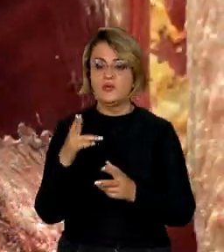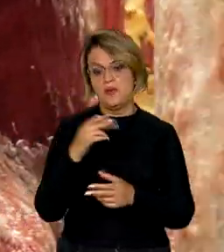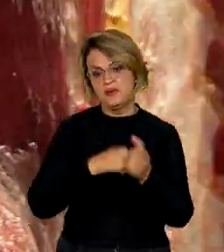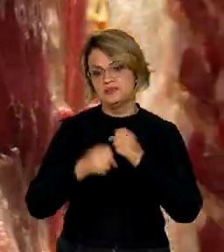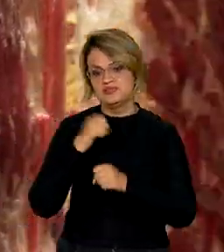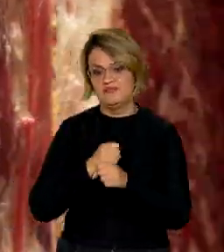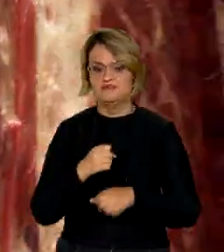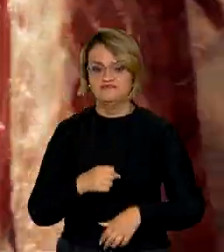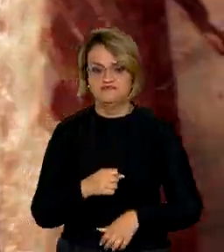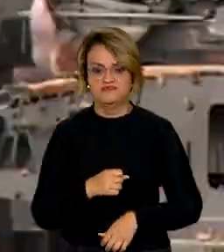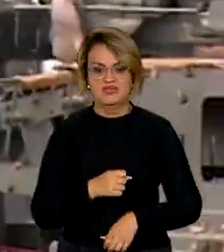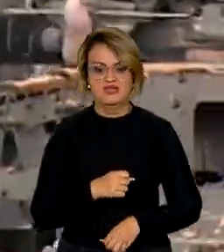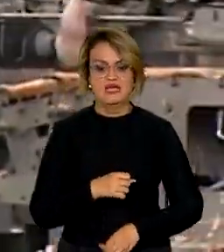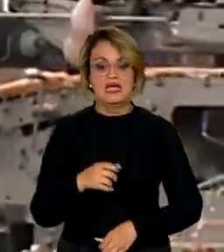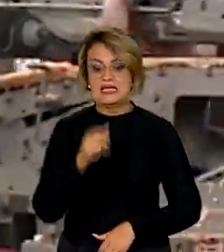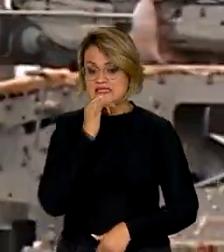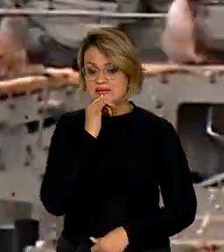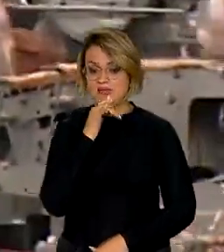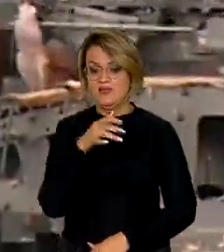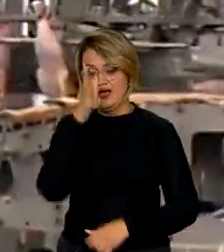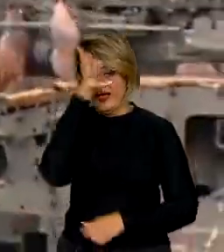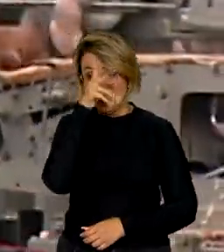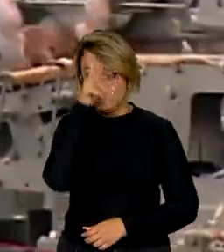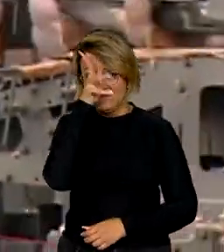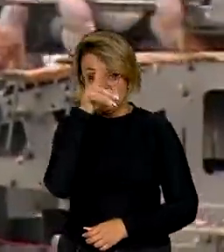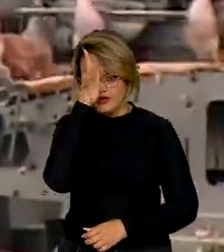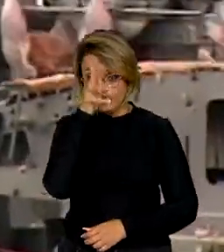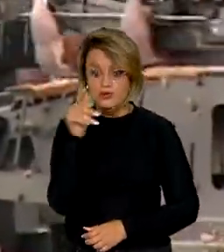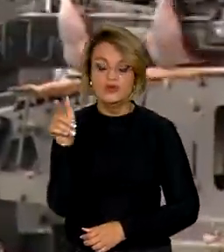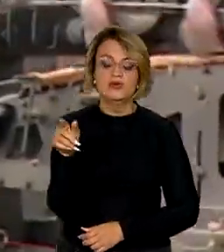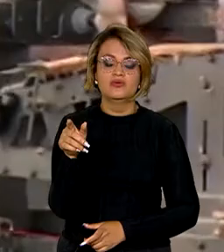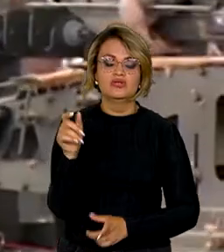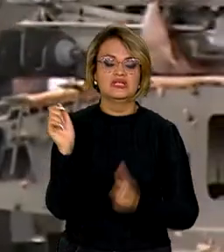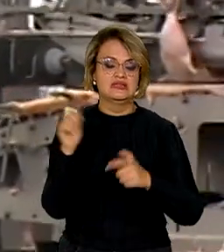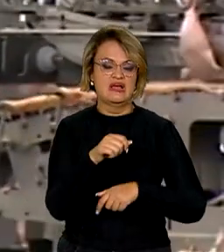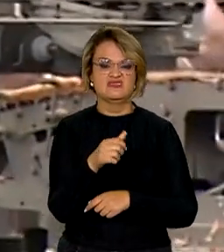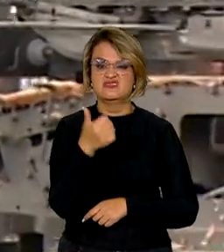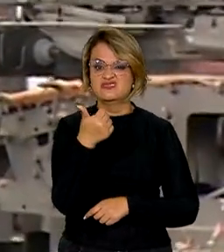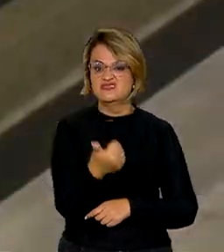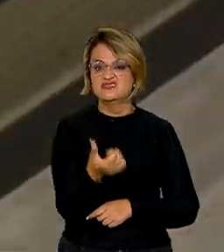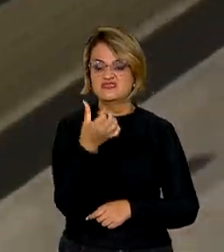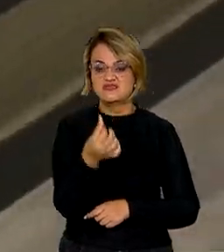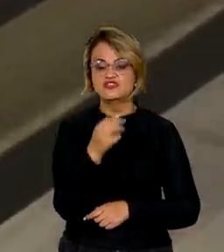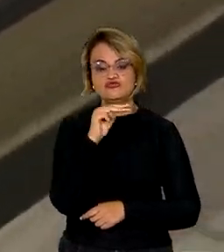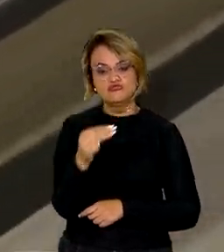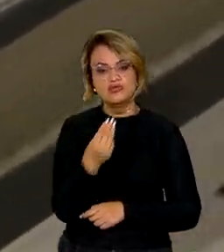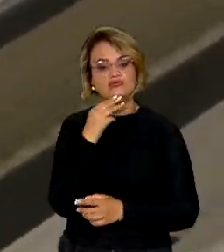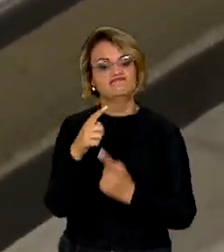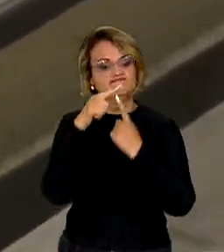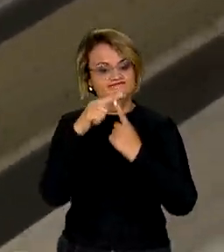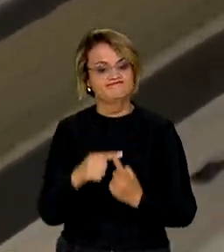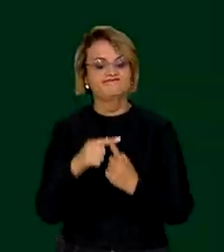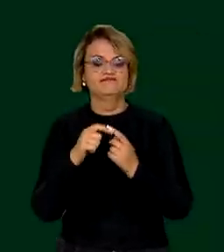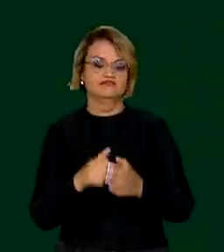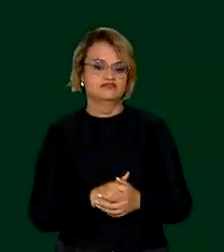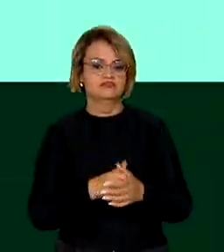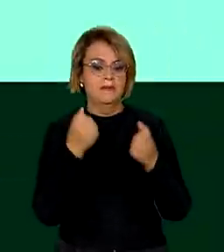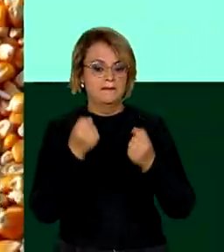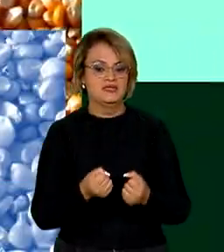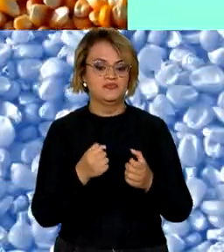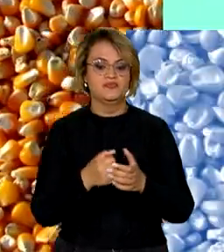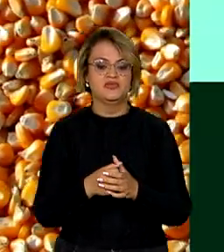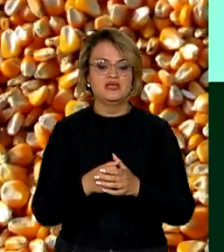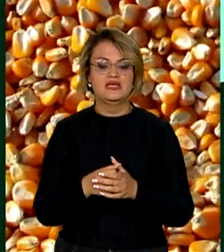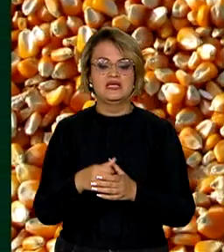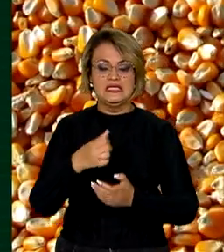ano passado. O destaque é a carne de frango, que deve somar 16 milhões de toneladas. A